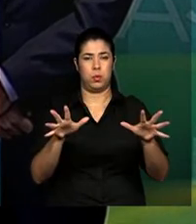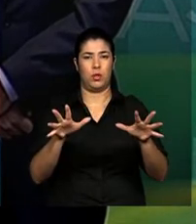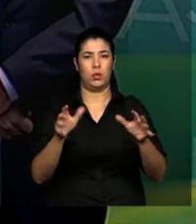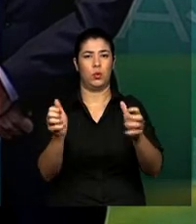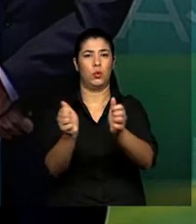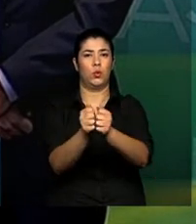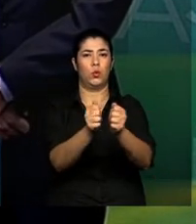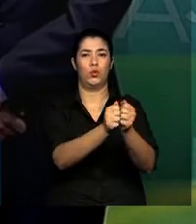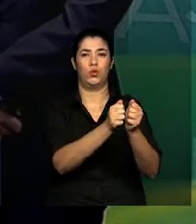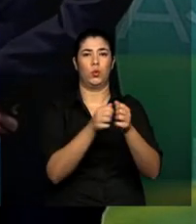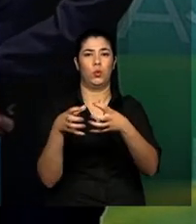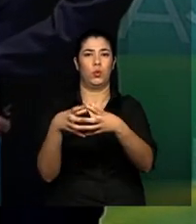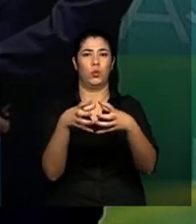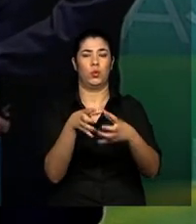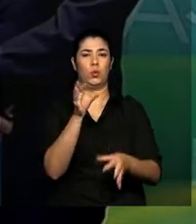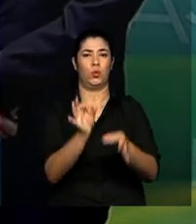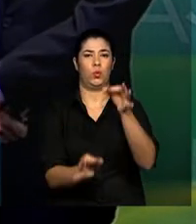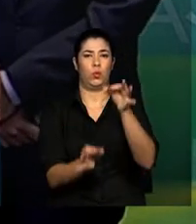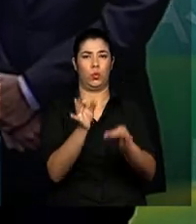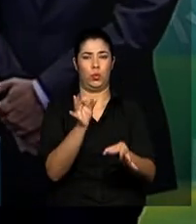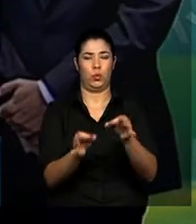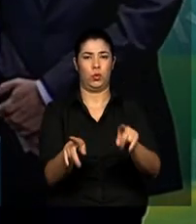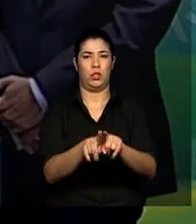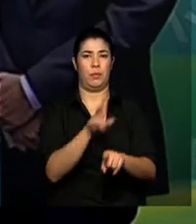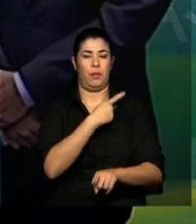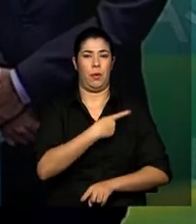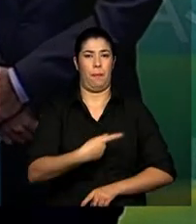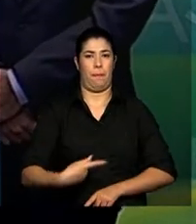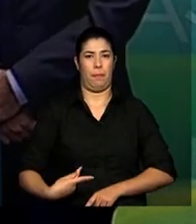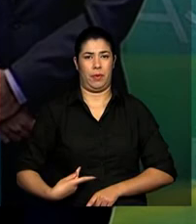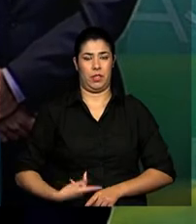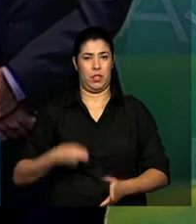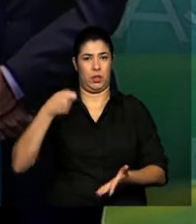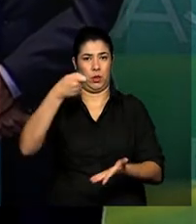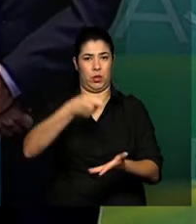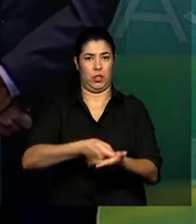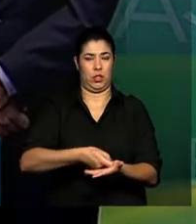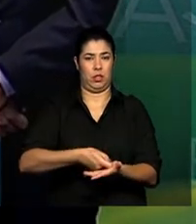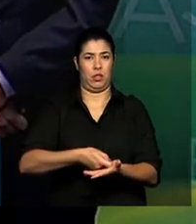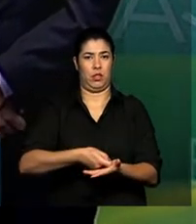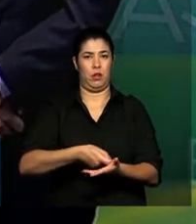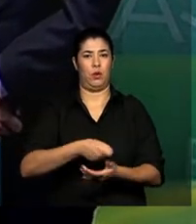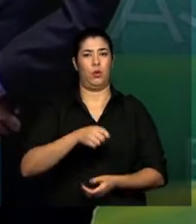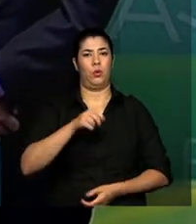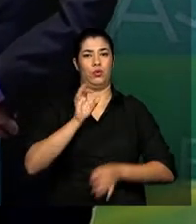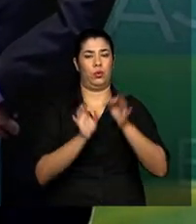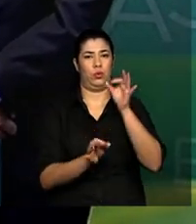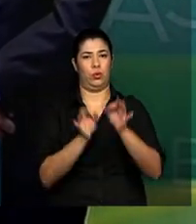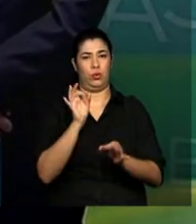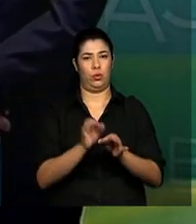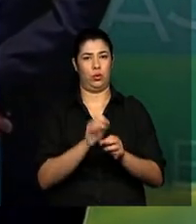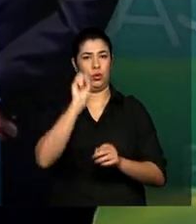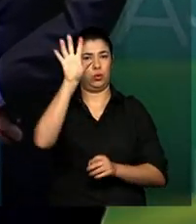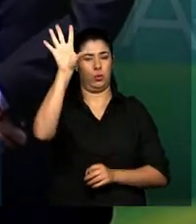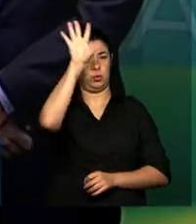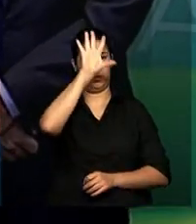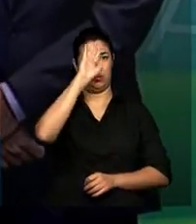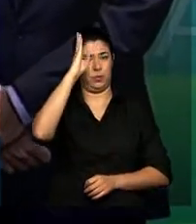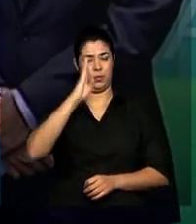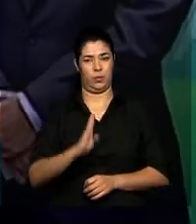varas especializadas e os presidentes dos tribunais da justiça dos estados brasileiros